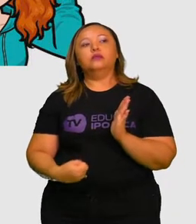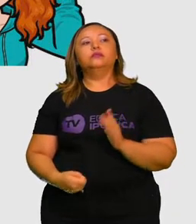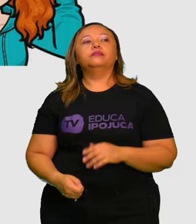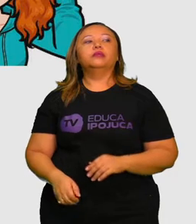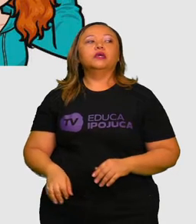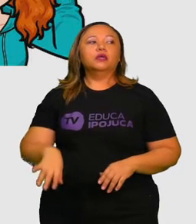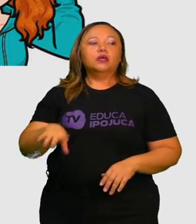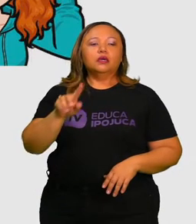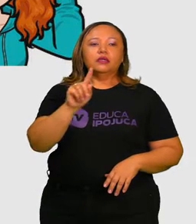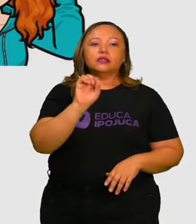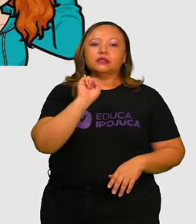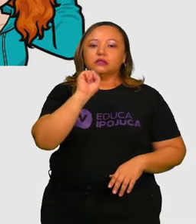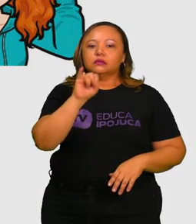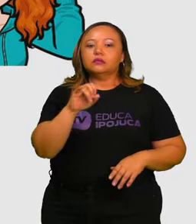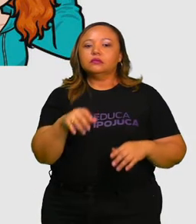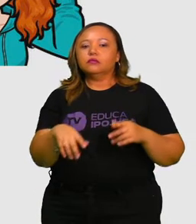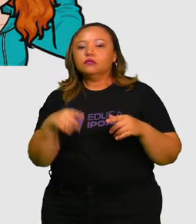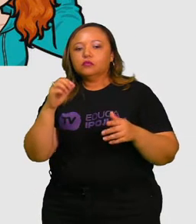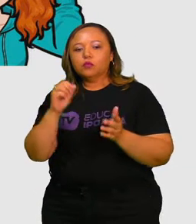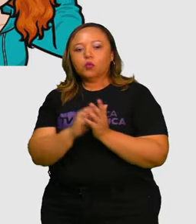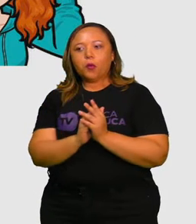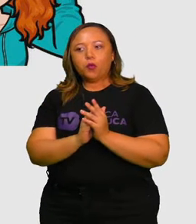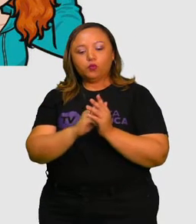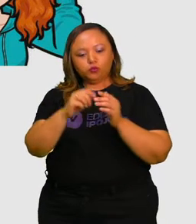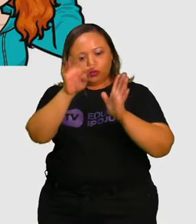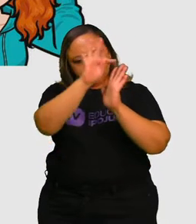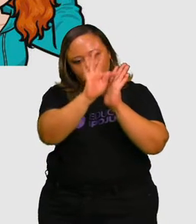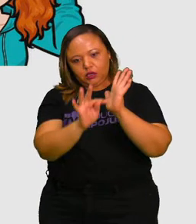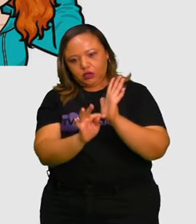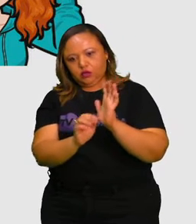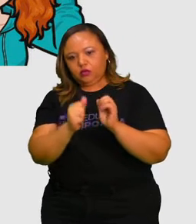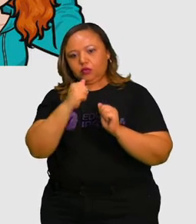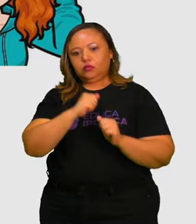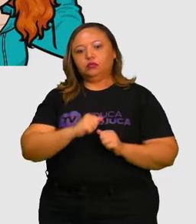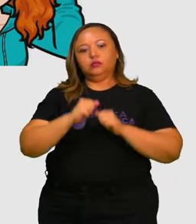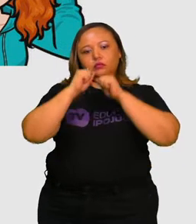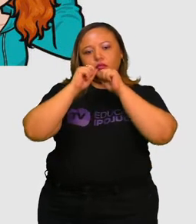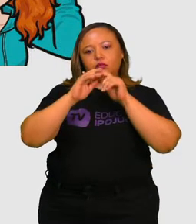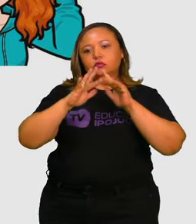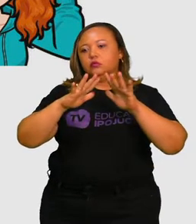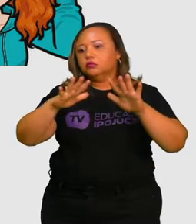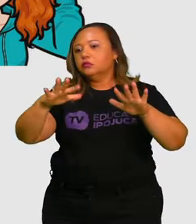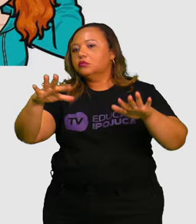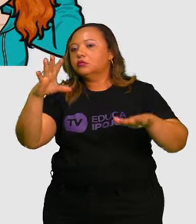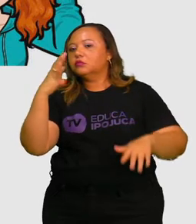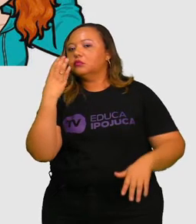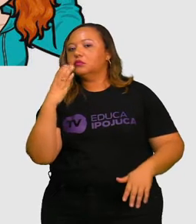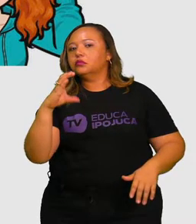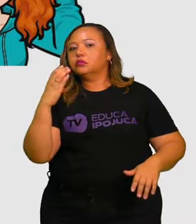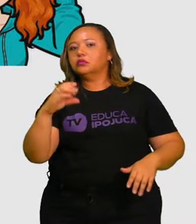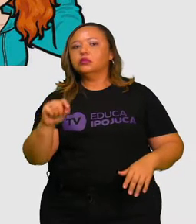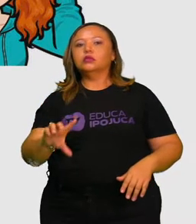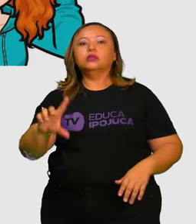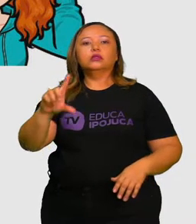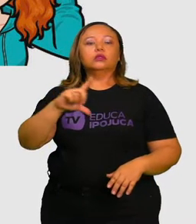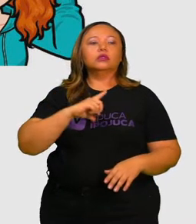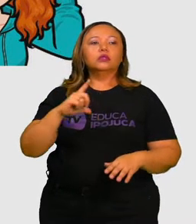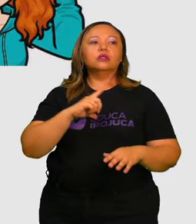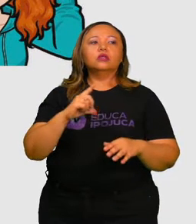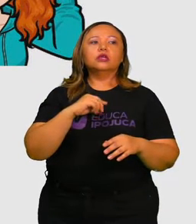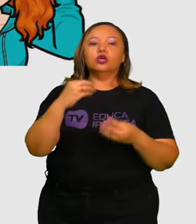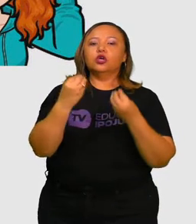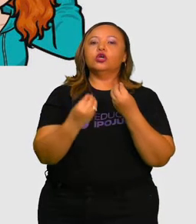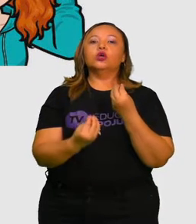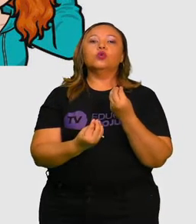Então, se considerarmos o conceito de um texto de divulgação científica, teremos quais elementos na